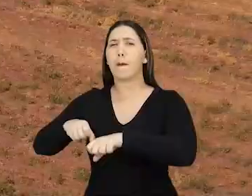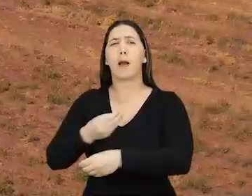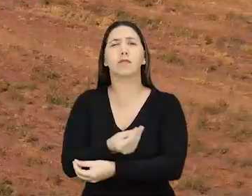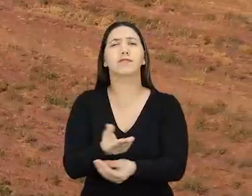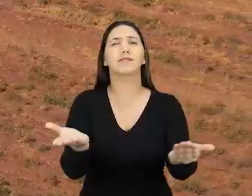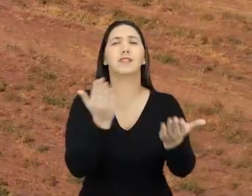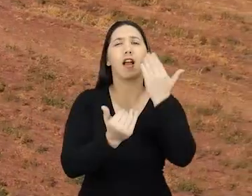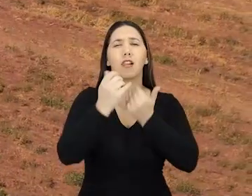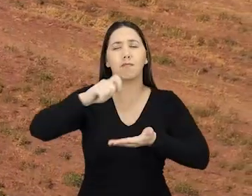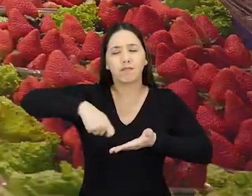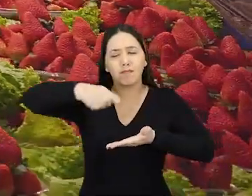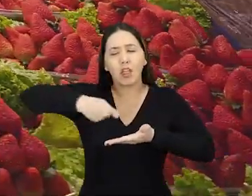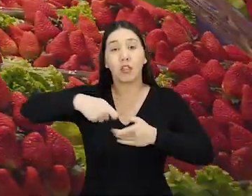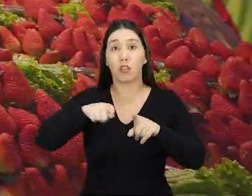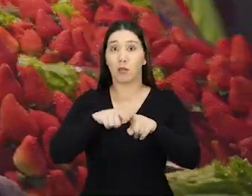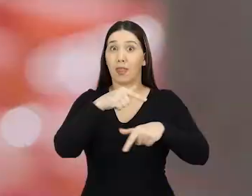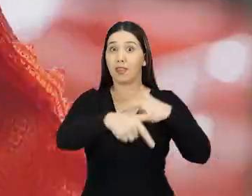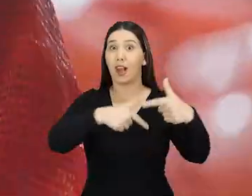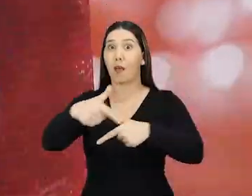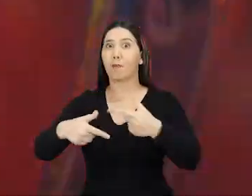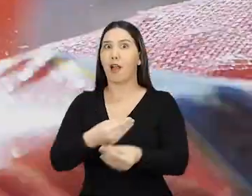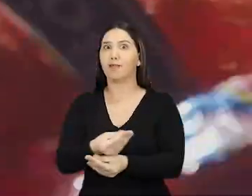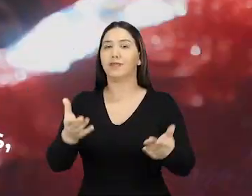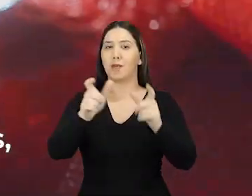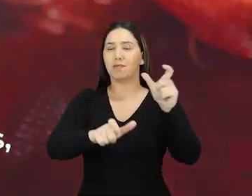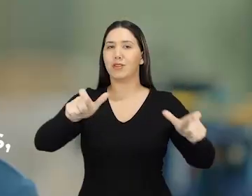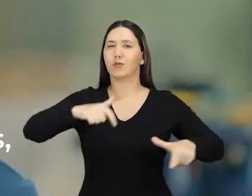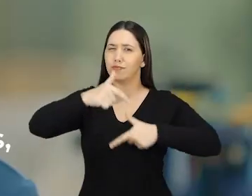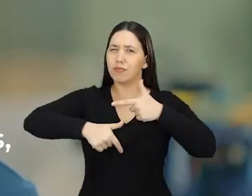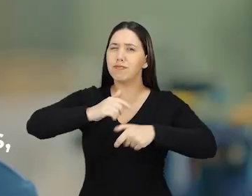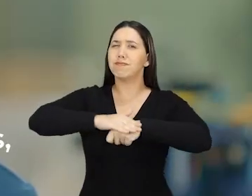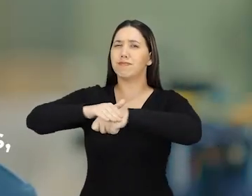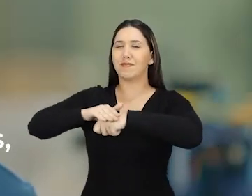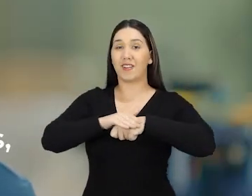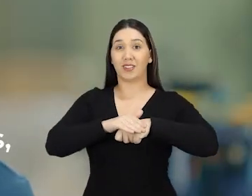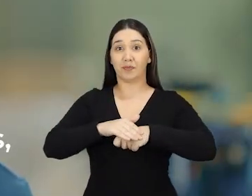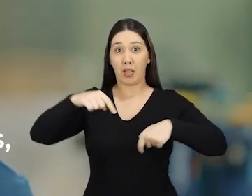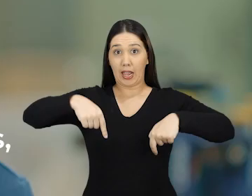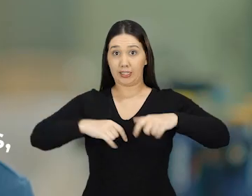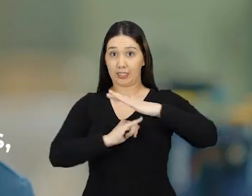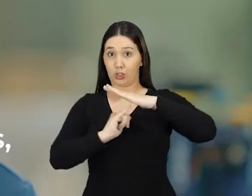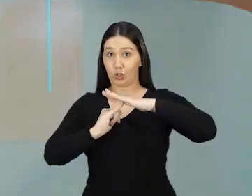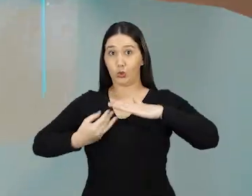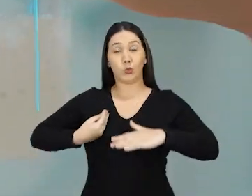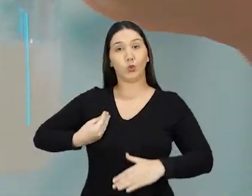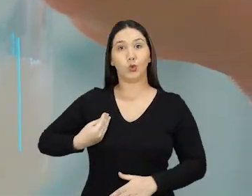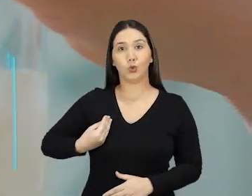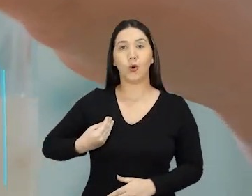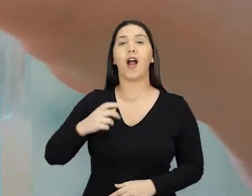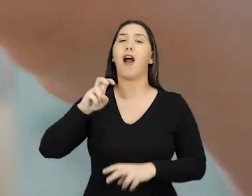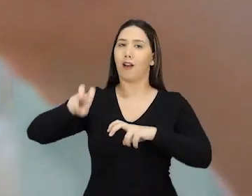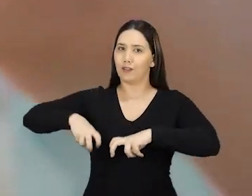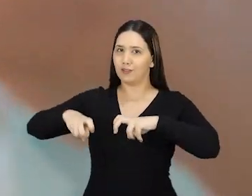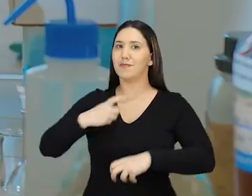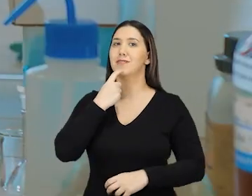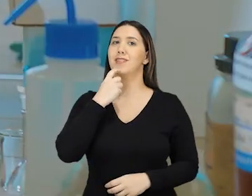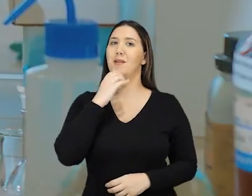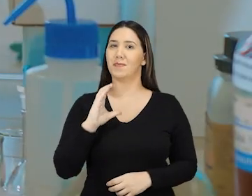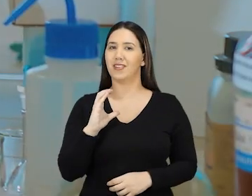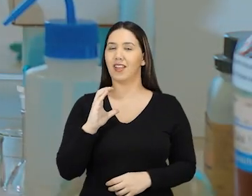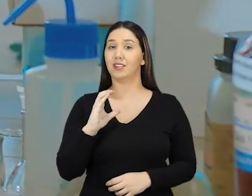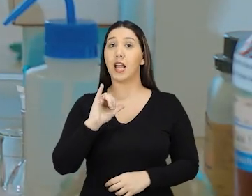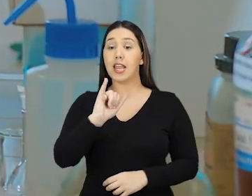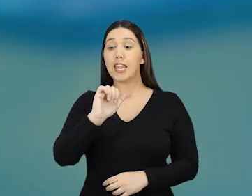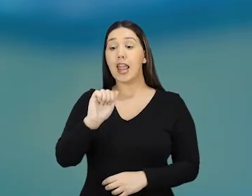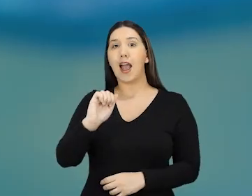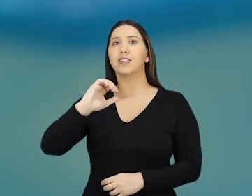que gera milhares de empregos aqui no nosso estado. Por isso eu vim aqui no Instituto Agronômico de Campinas, num dos nossos laboratórios.